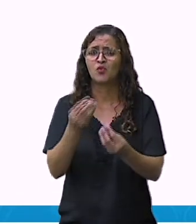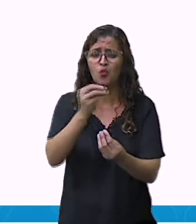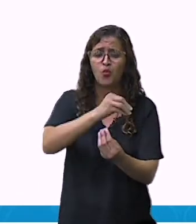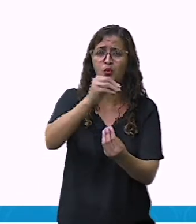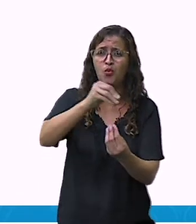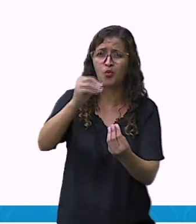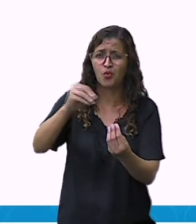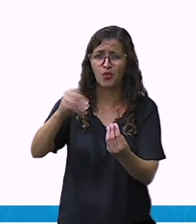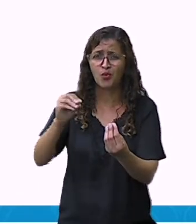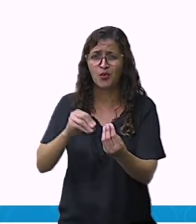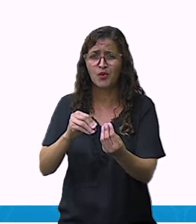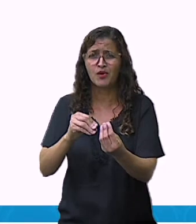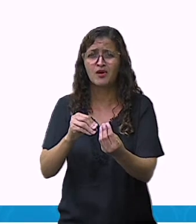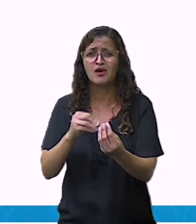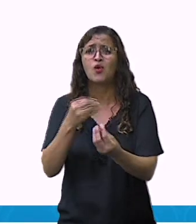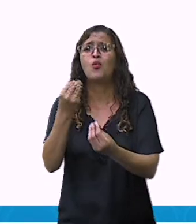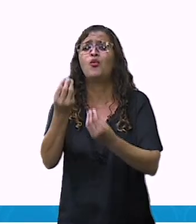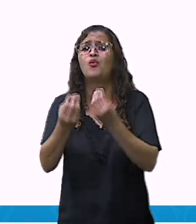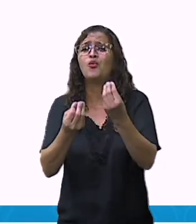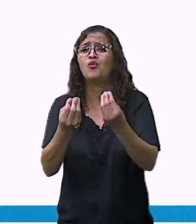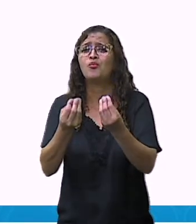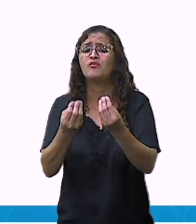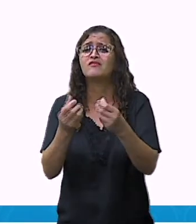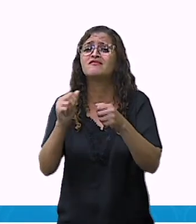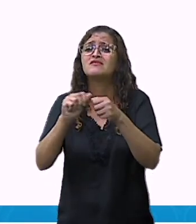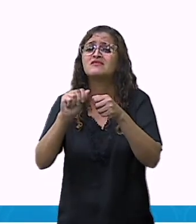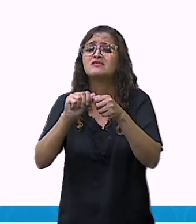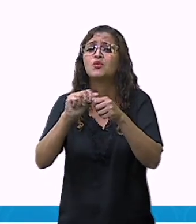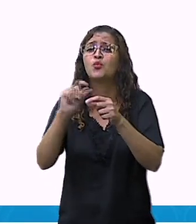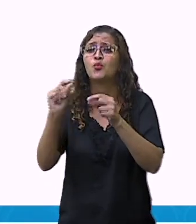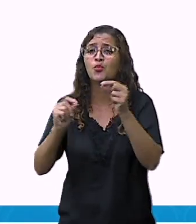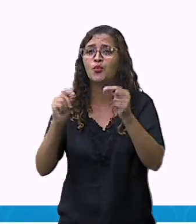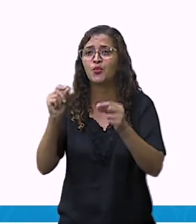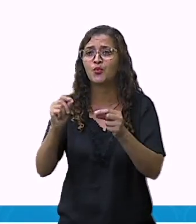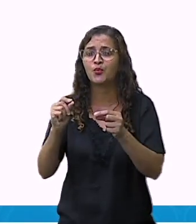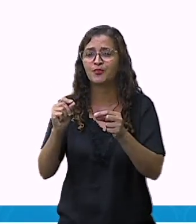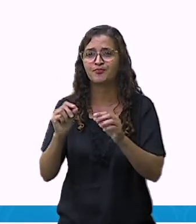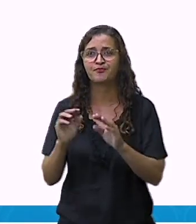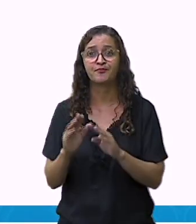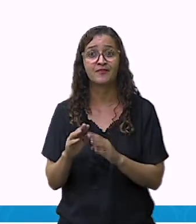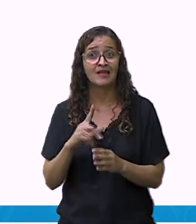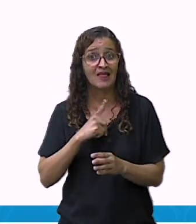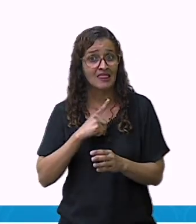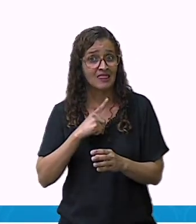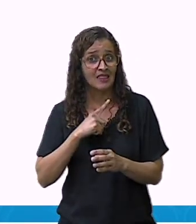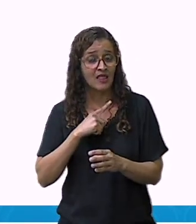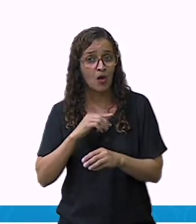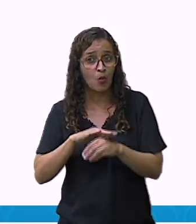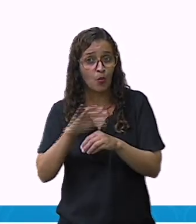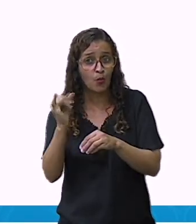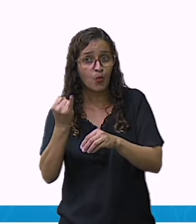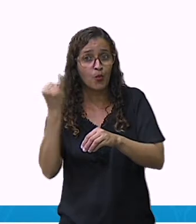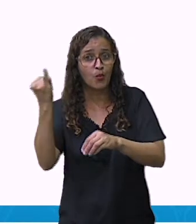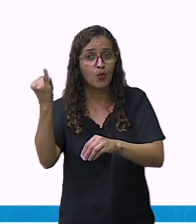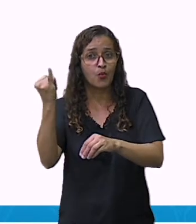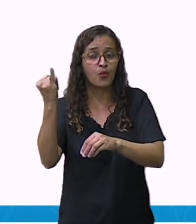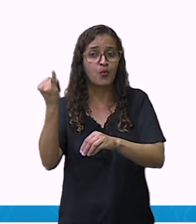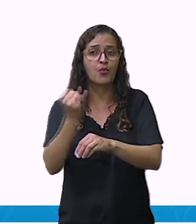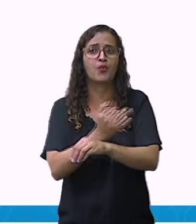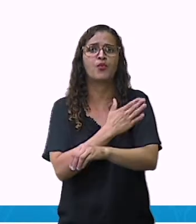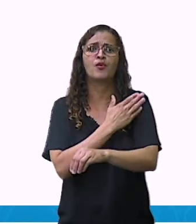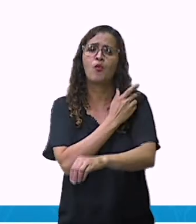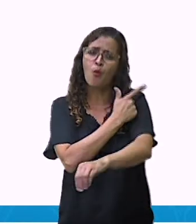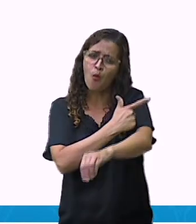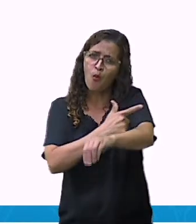fungo na nossa casa? Tem sim. Além de ter um hábito diário de abrir as